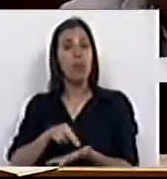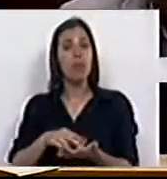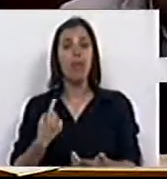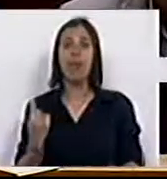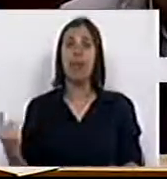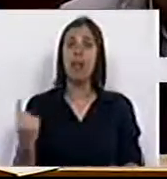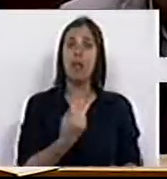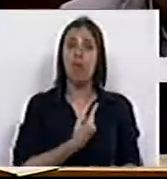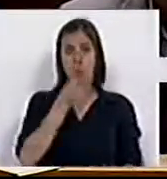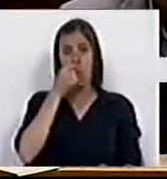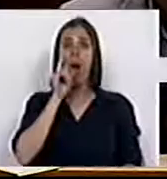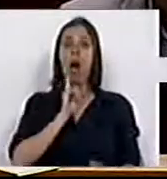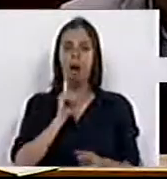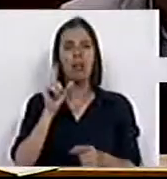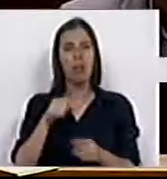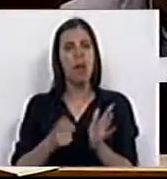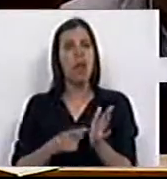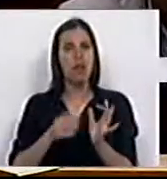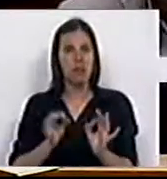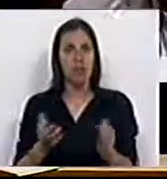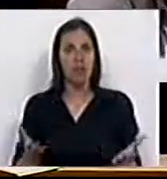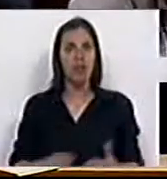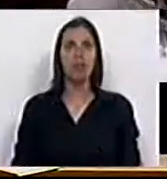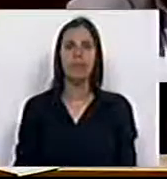de cada um e de cada uma é tão necessária.